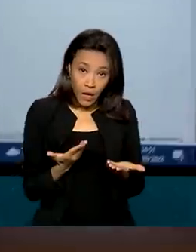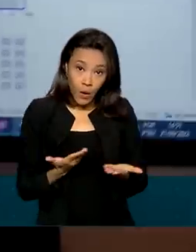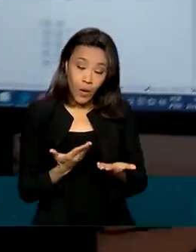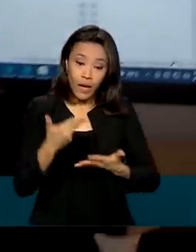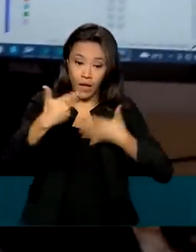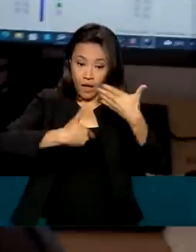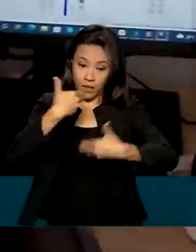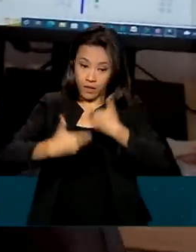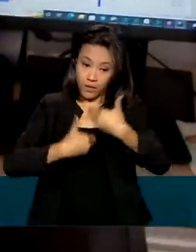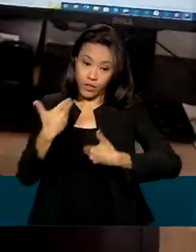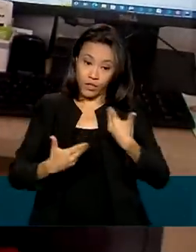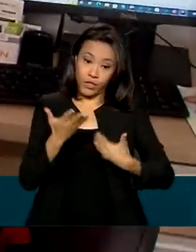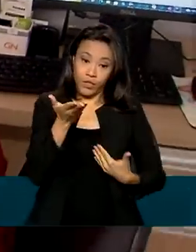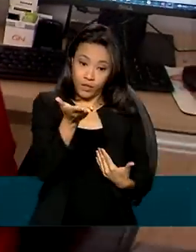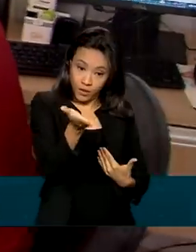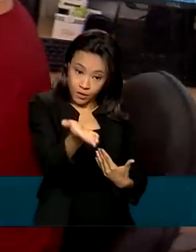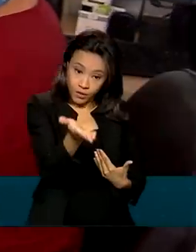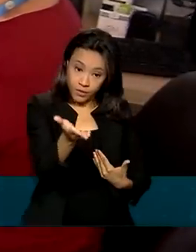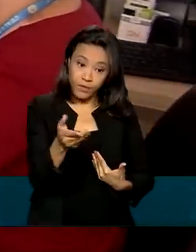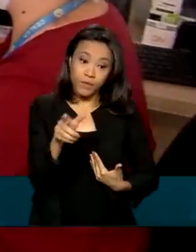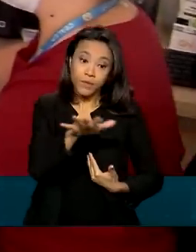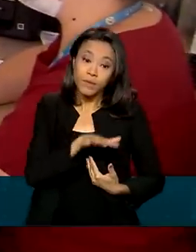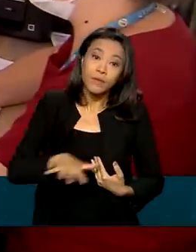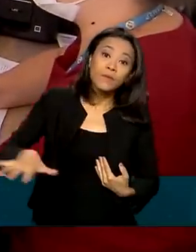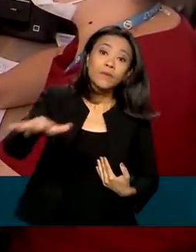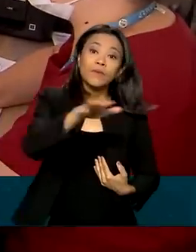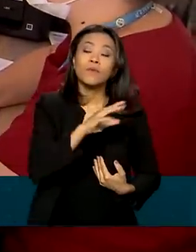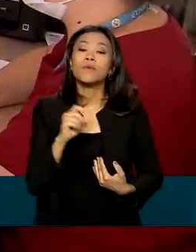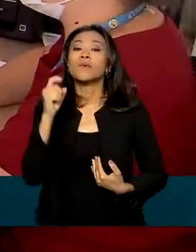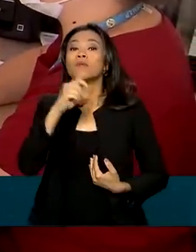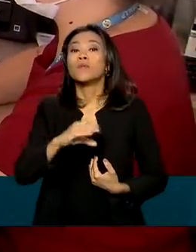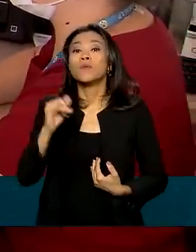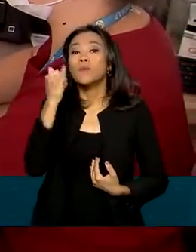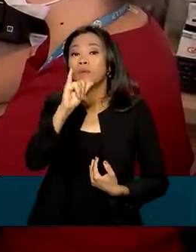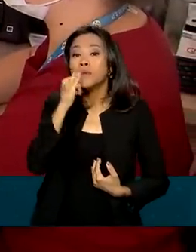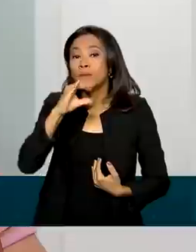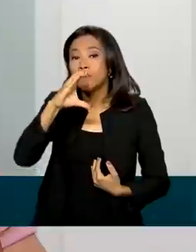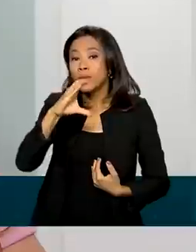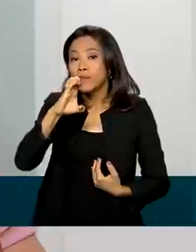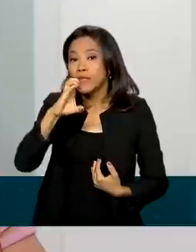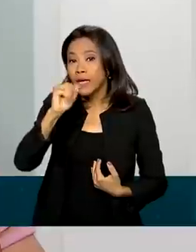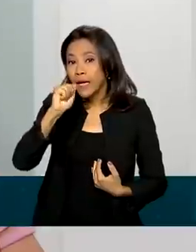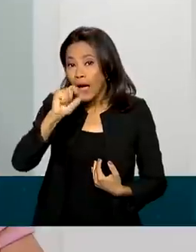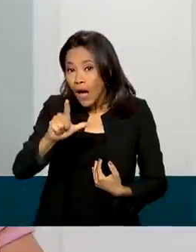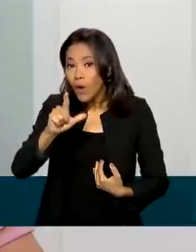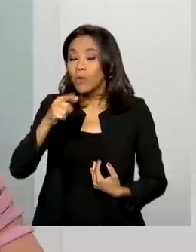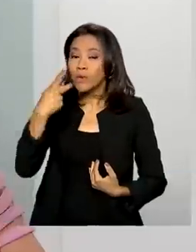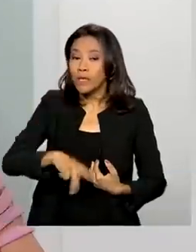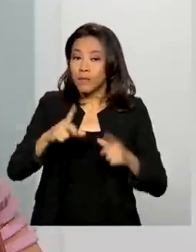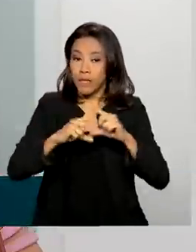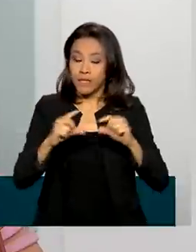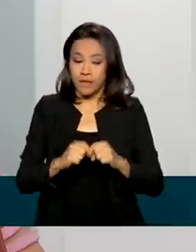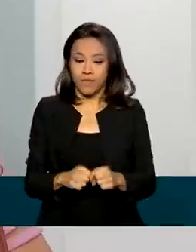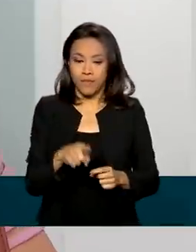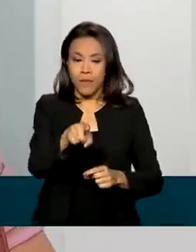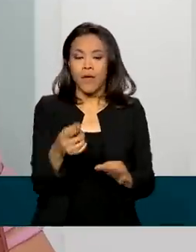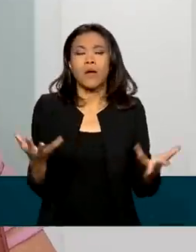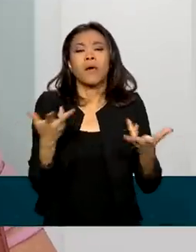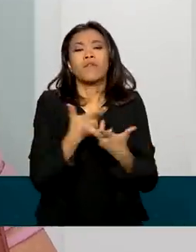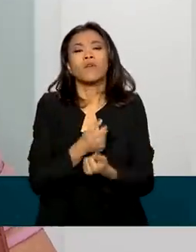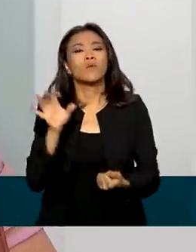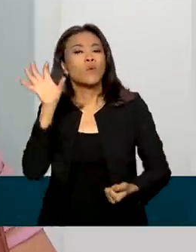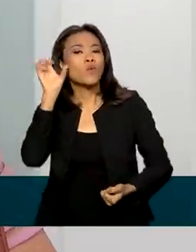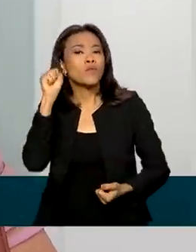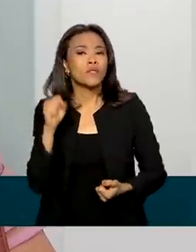Centro Educacional da Audição e Linguagem, CEAL, de Brasília. É maravilhoso ouvir. E a gente ficava,